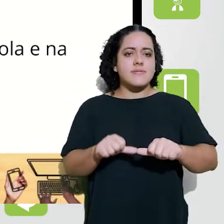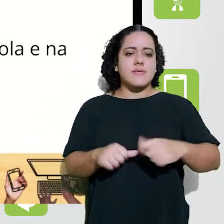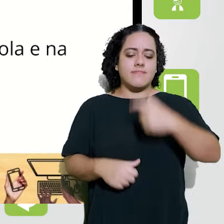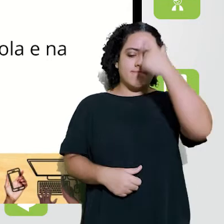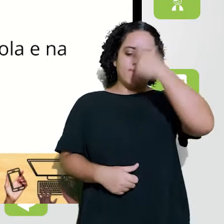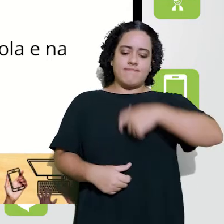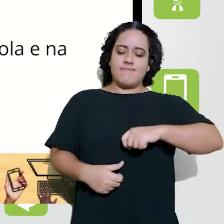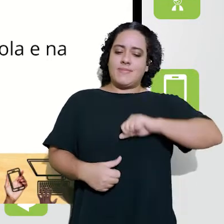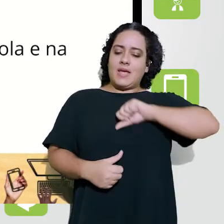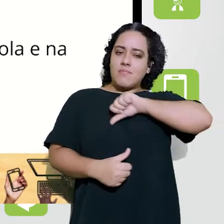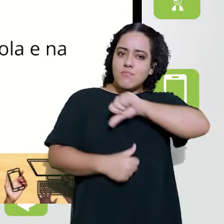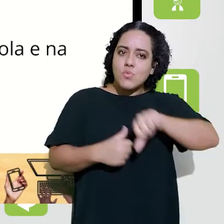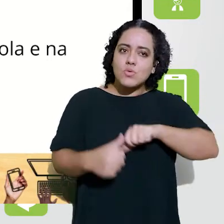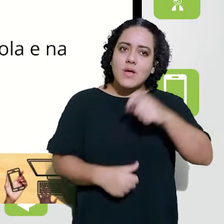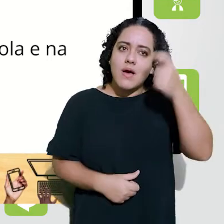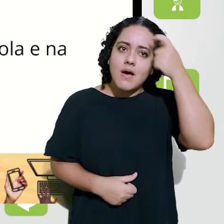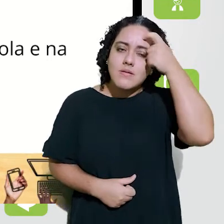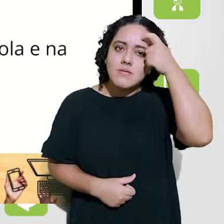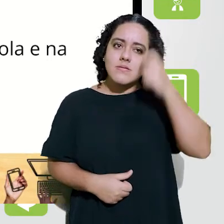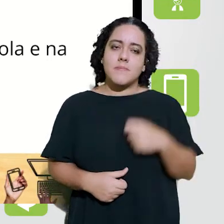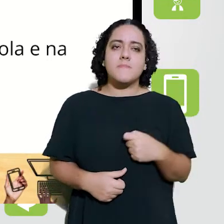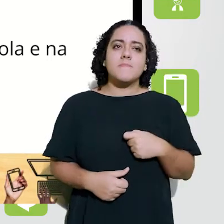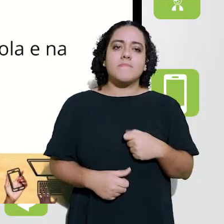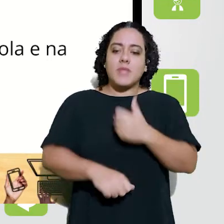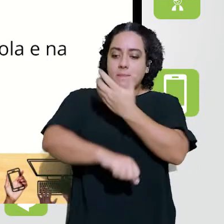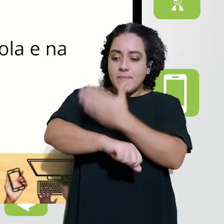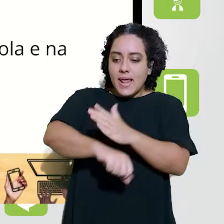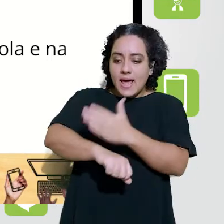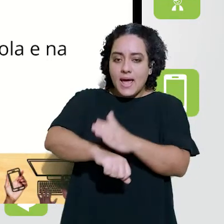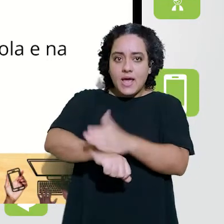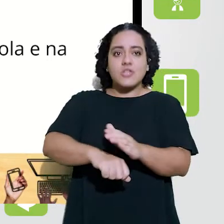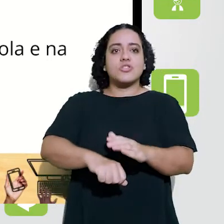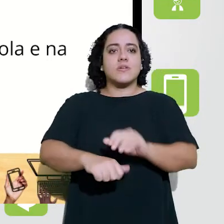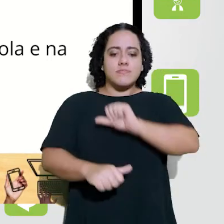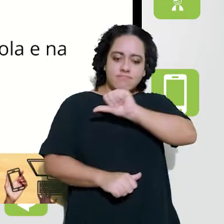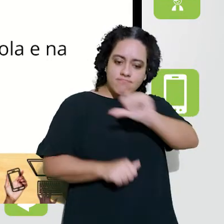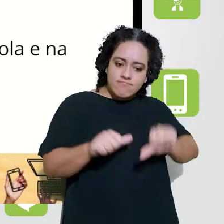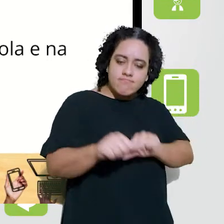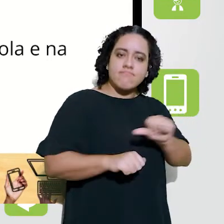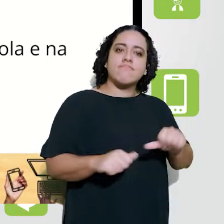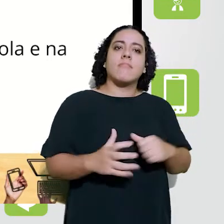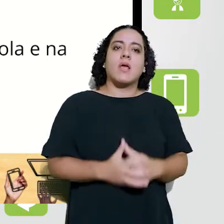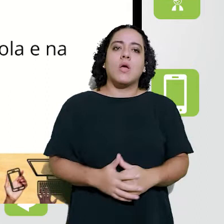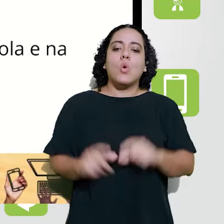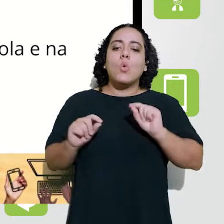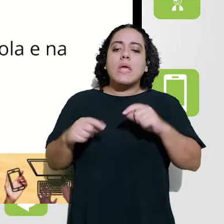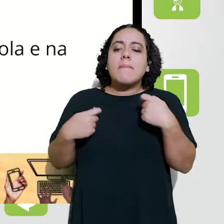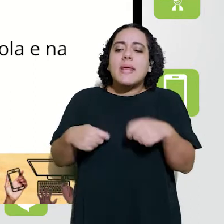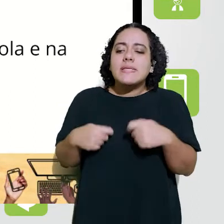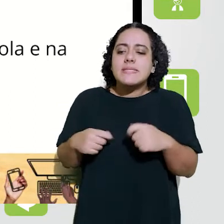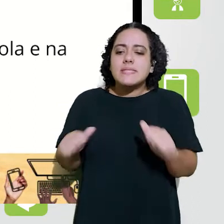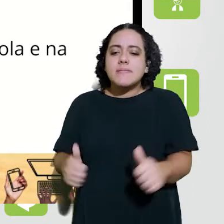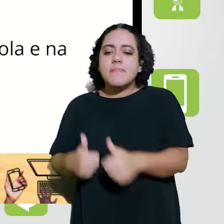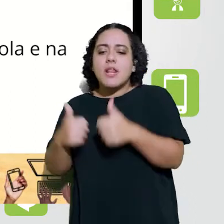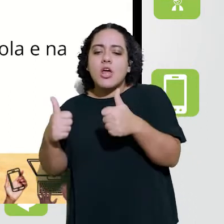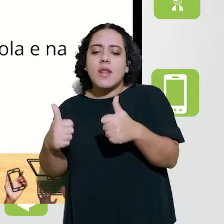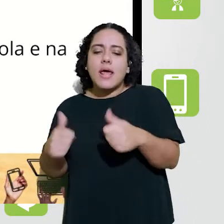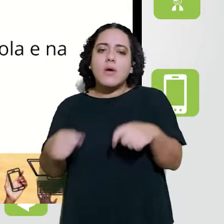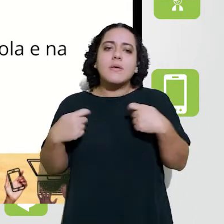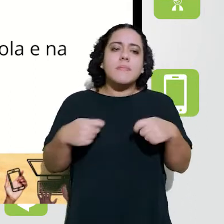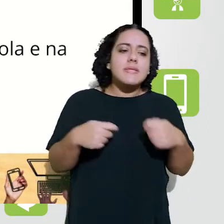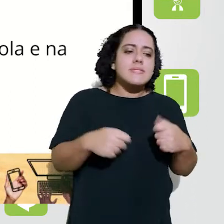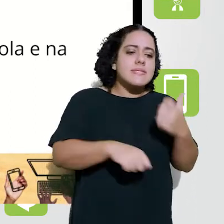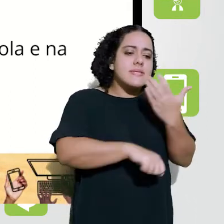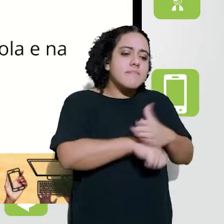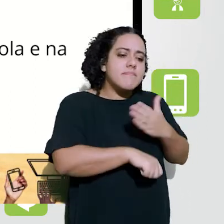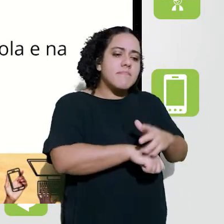em mudança, requer a gente pensar em transformação, requer rever saberes e práticas, requer identificar e